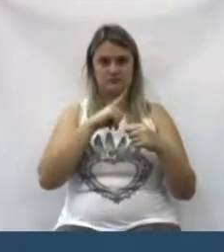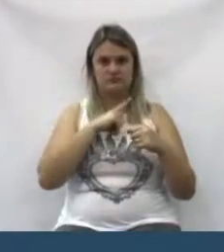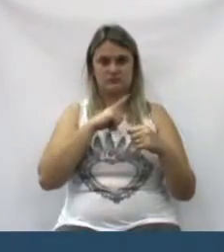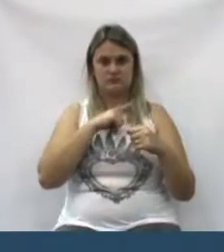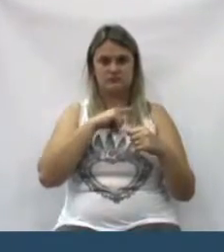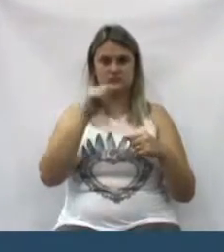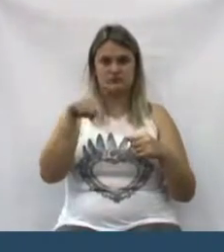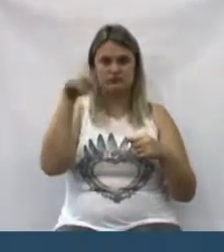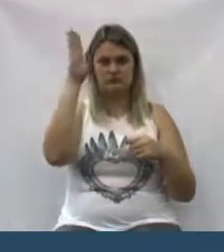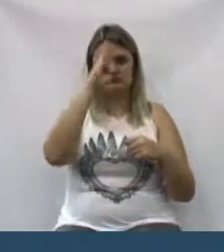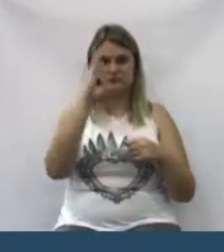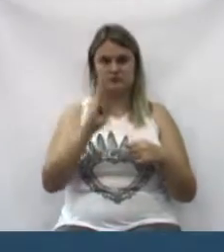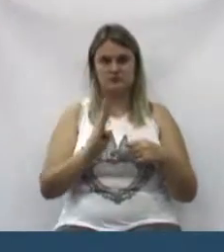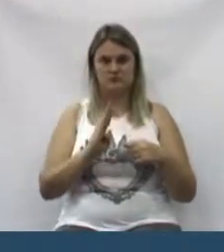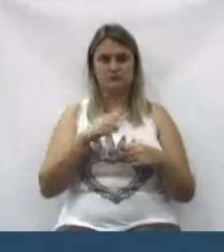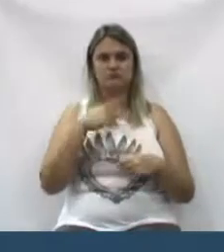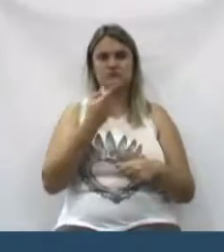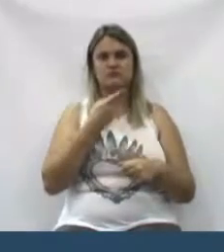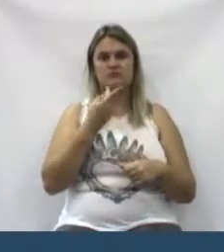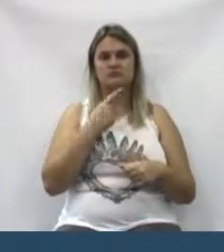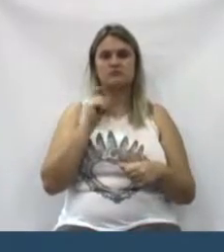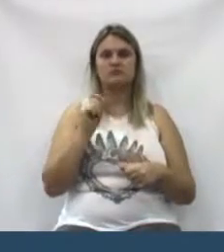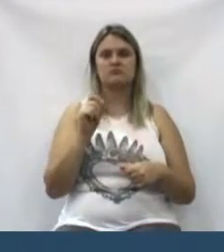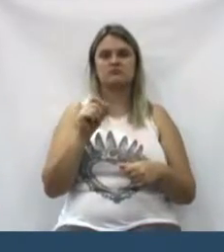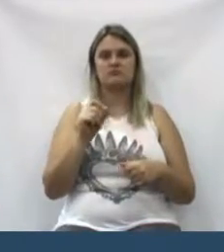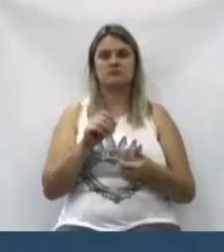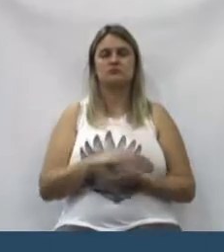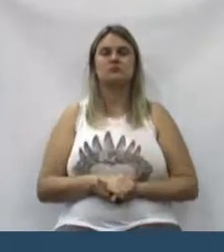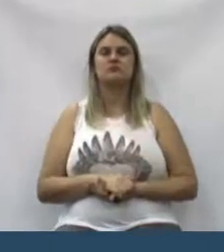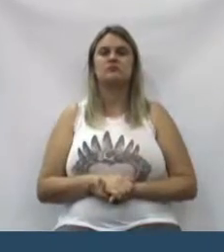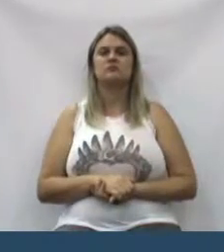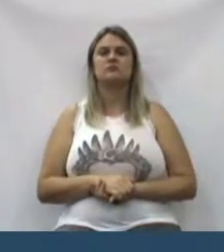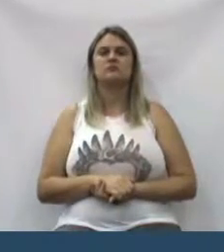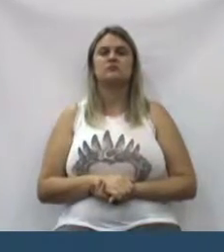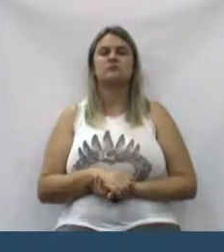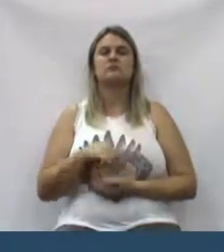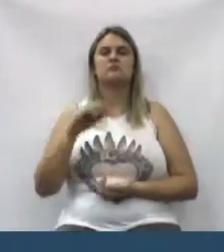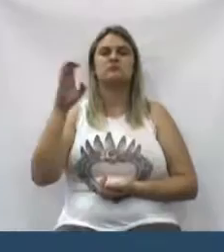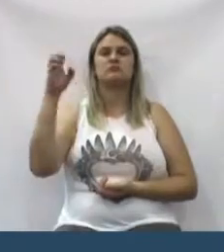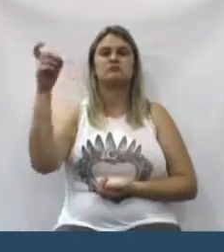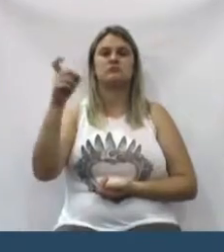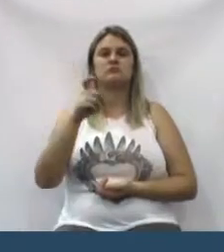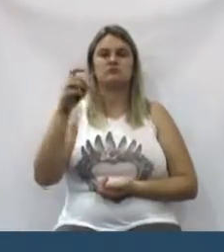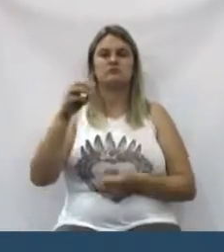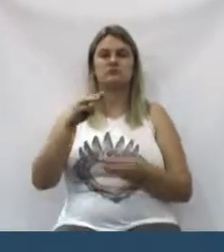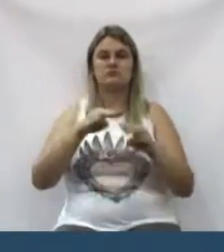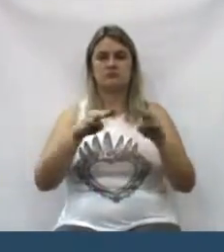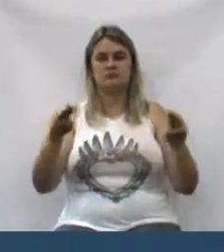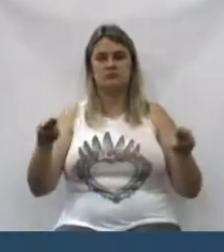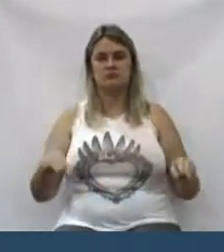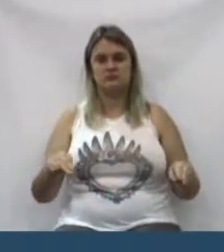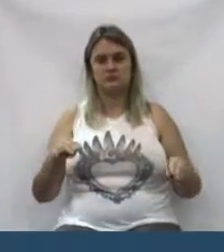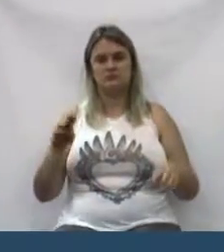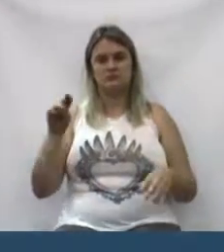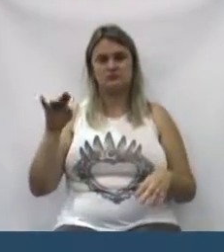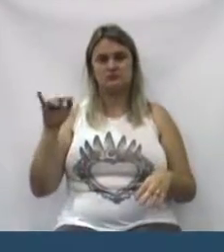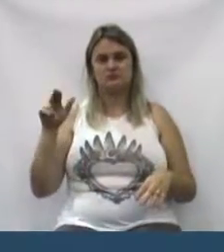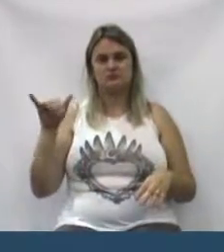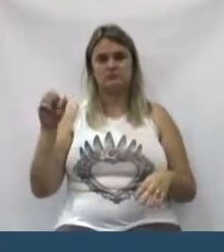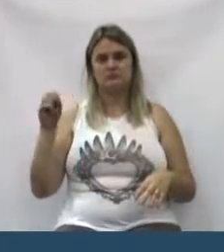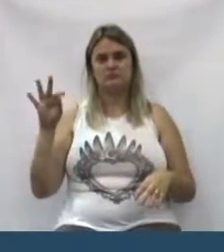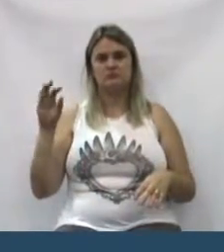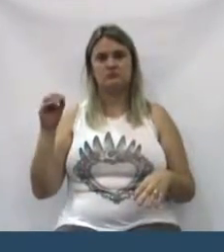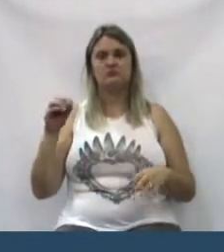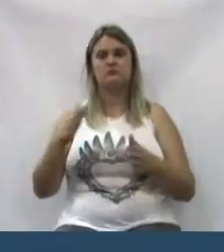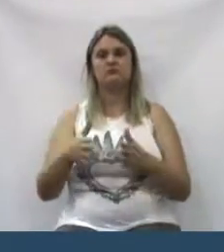montada no Brasil falam que o ex-ministro pegou